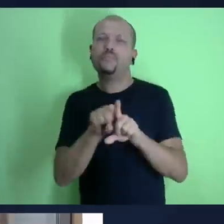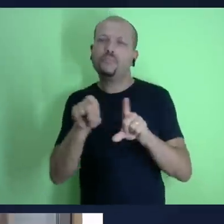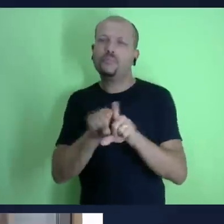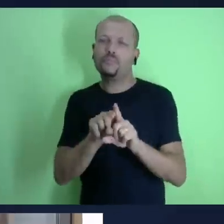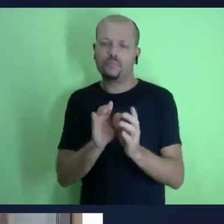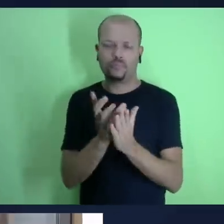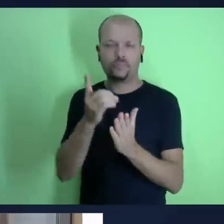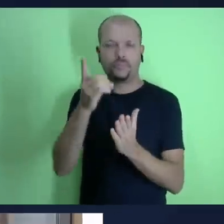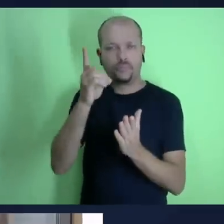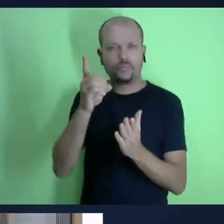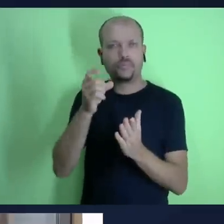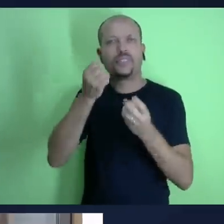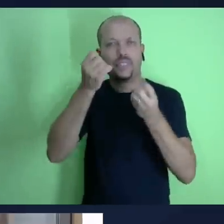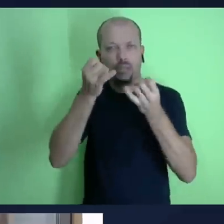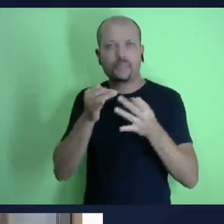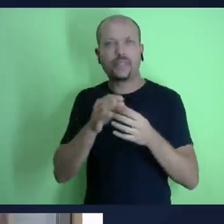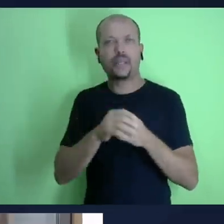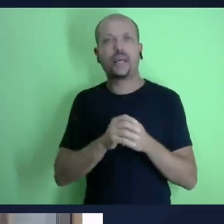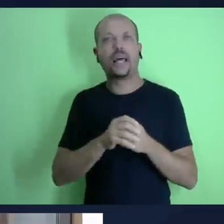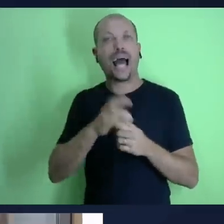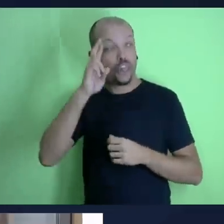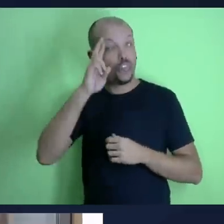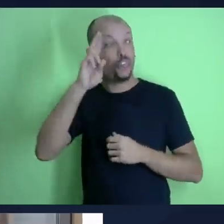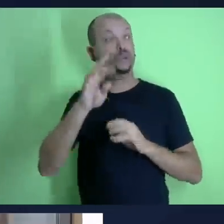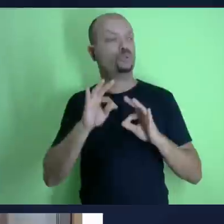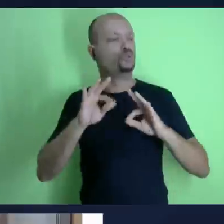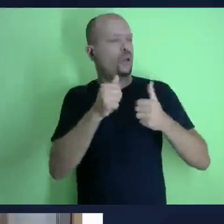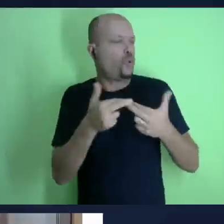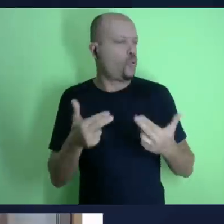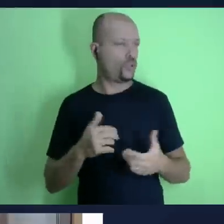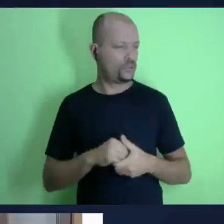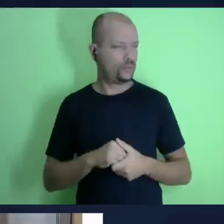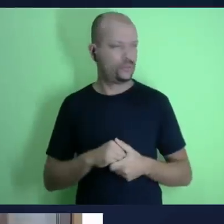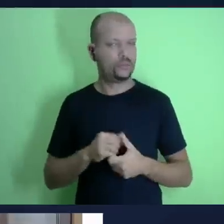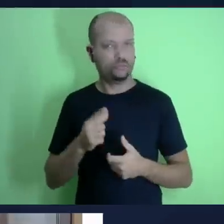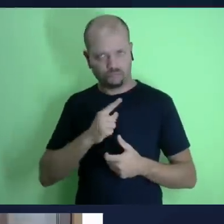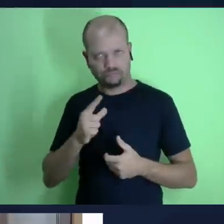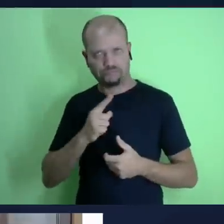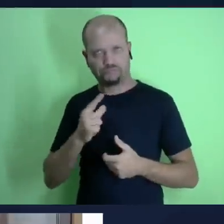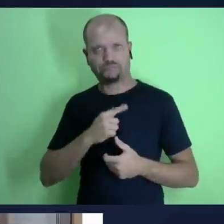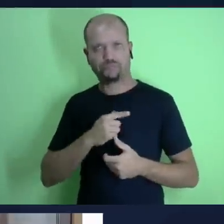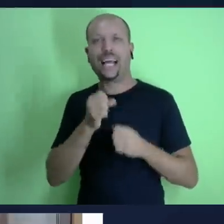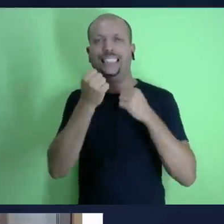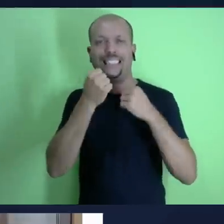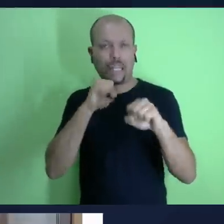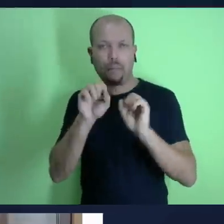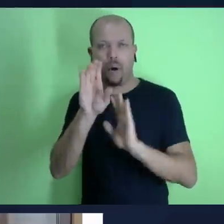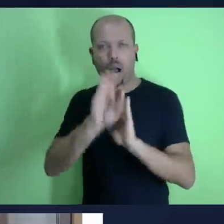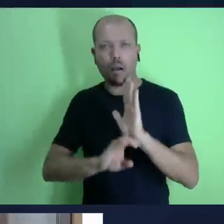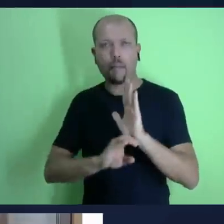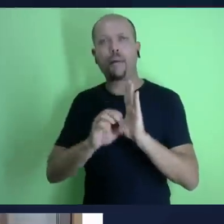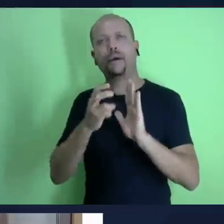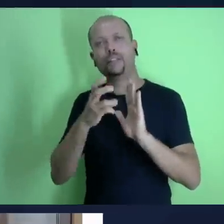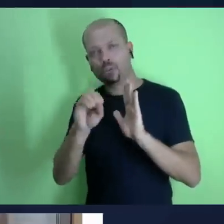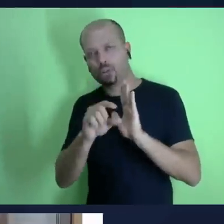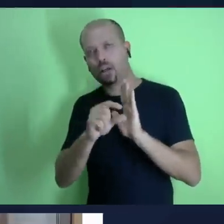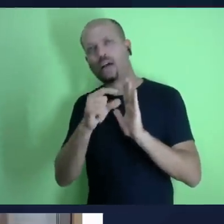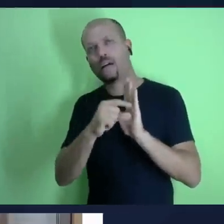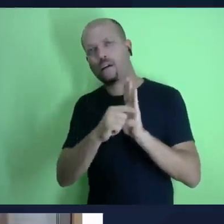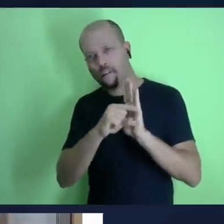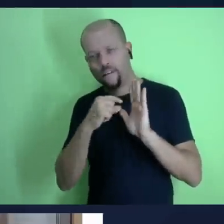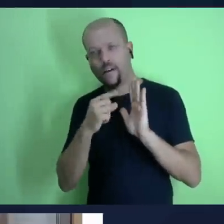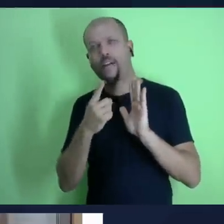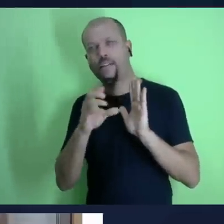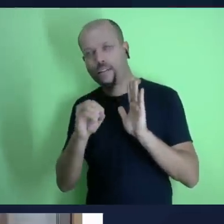quatro verso um primeiro crônicas a geu dois oito pastor que mensagem esses